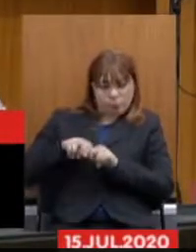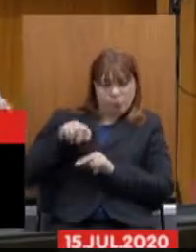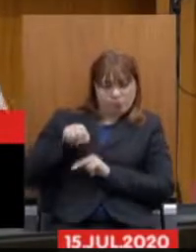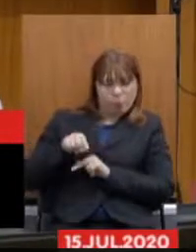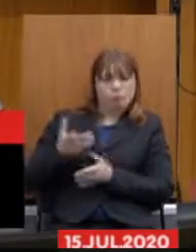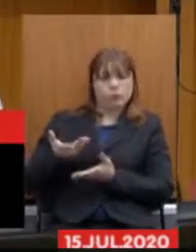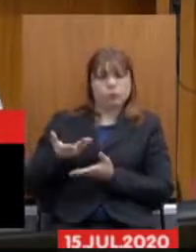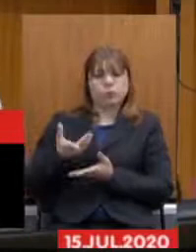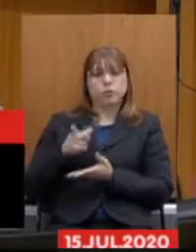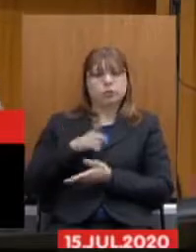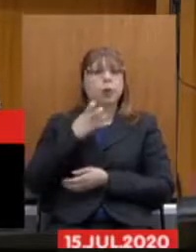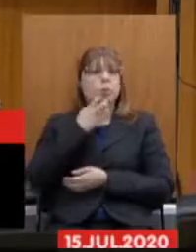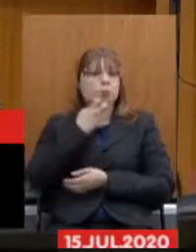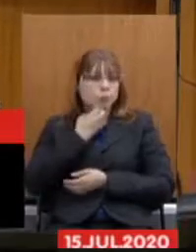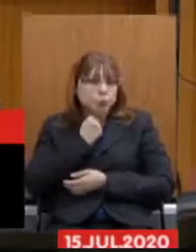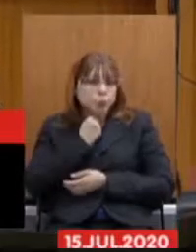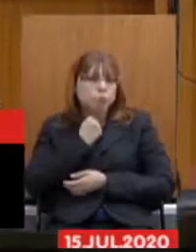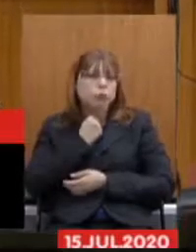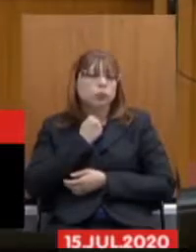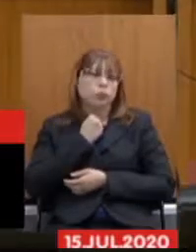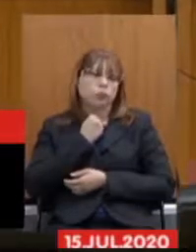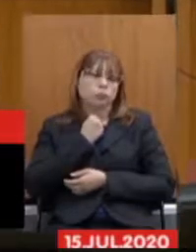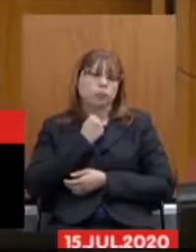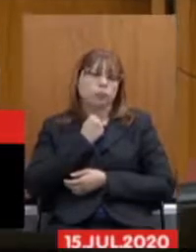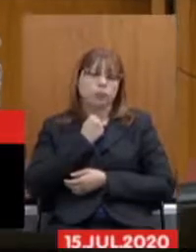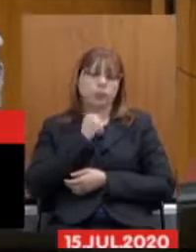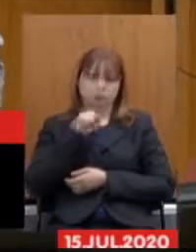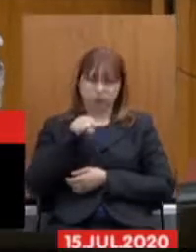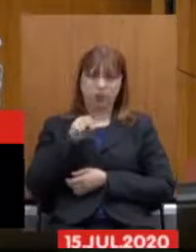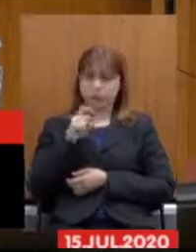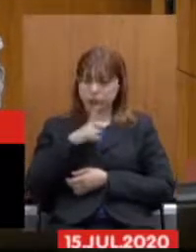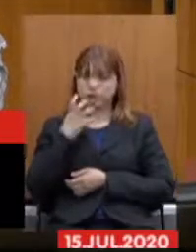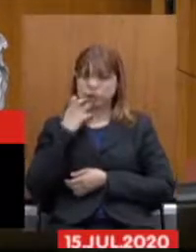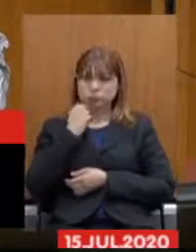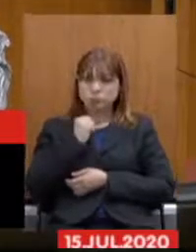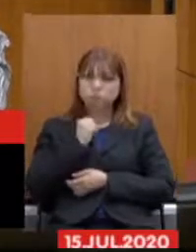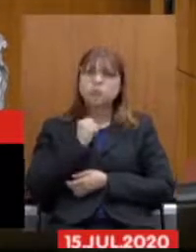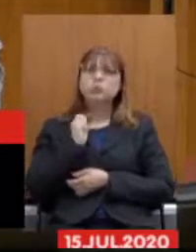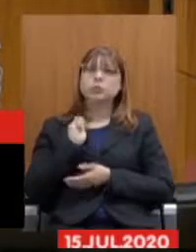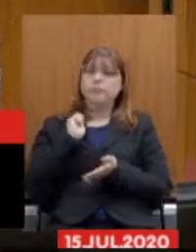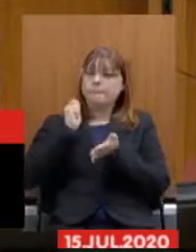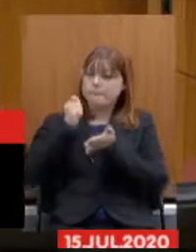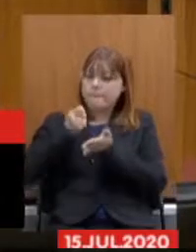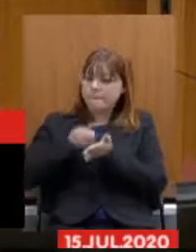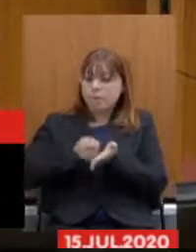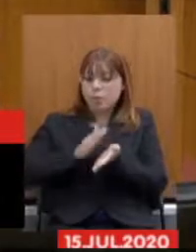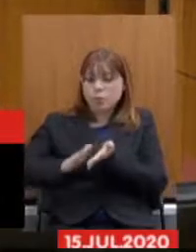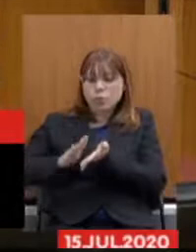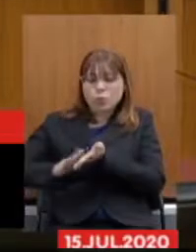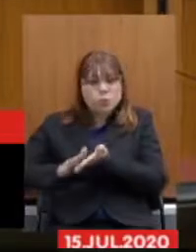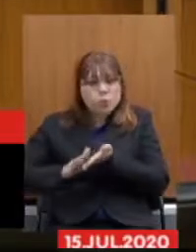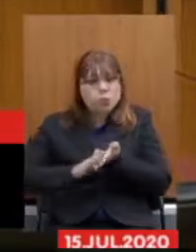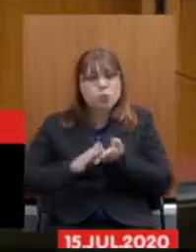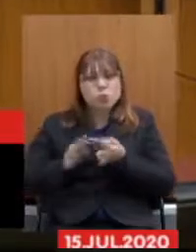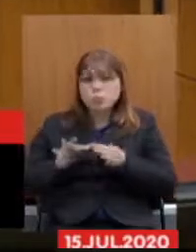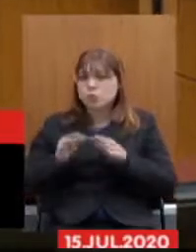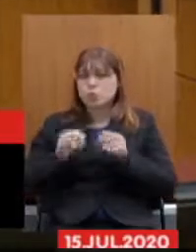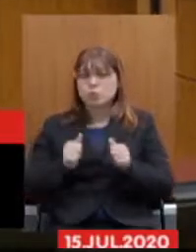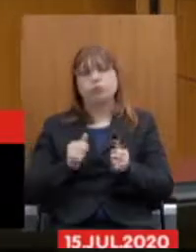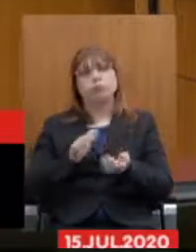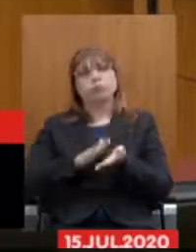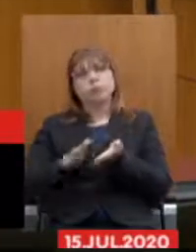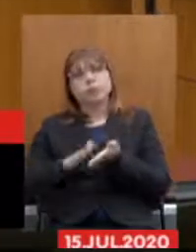lucro, uma instituição lucrativa, que arca com todas as suas despesas, inclusive despesa com